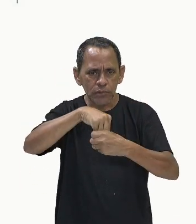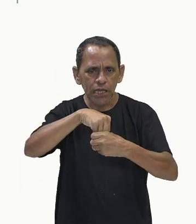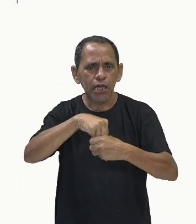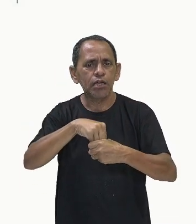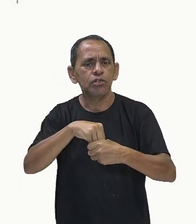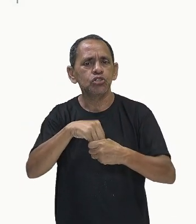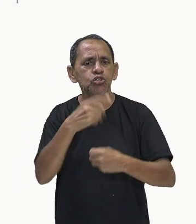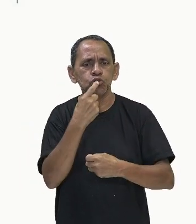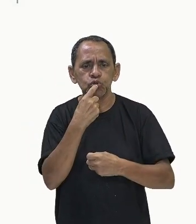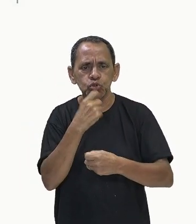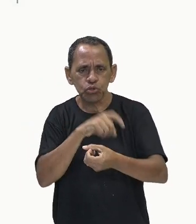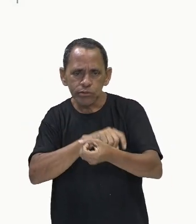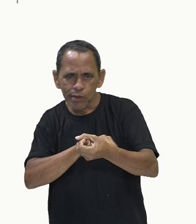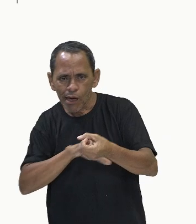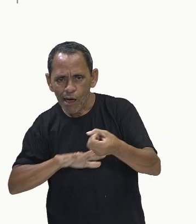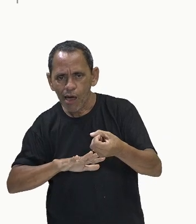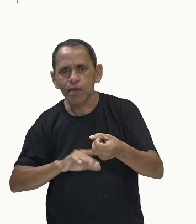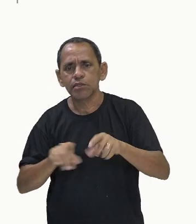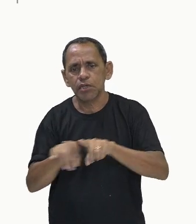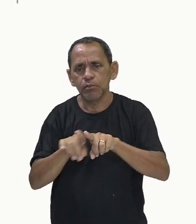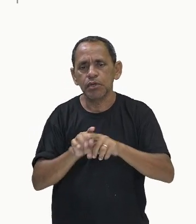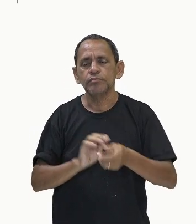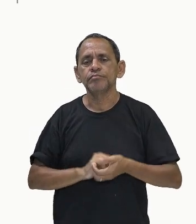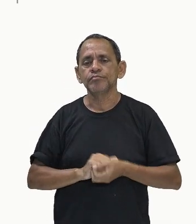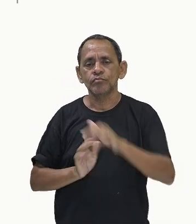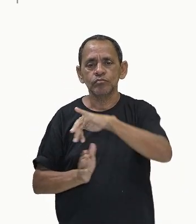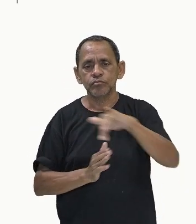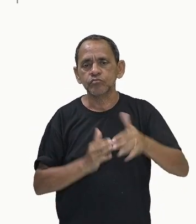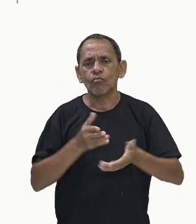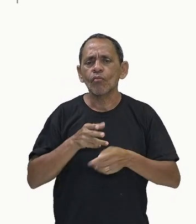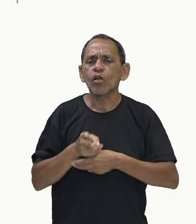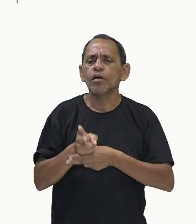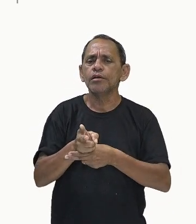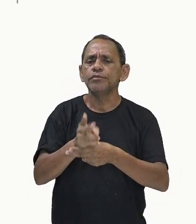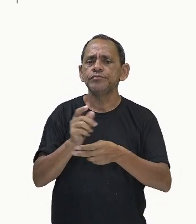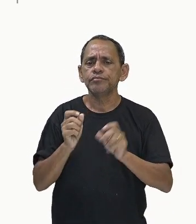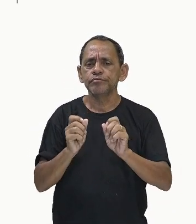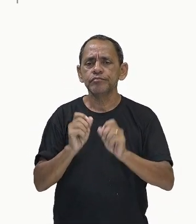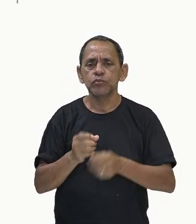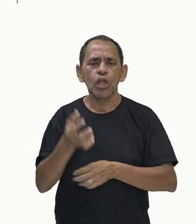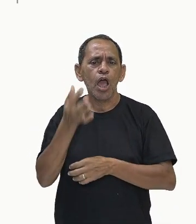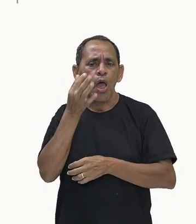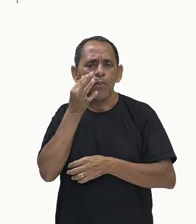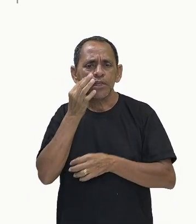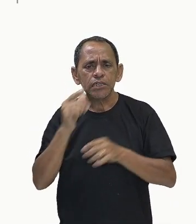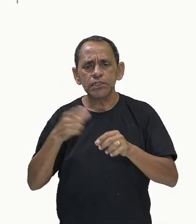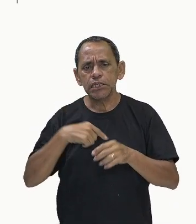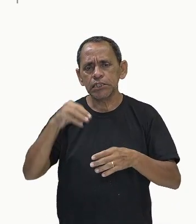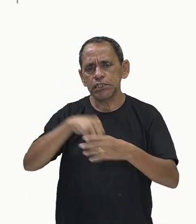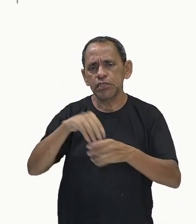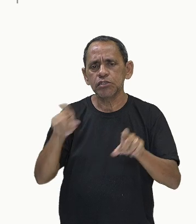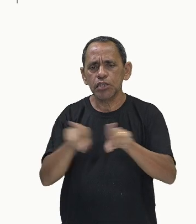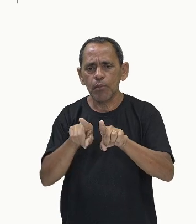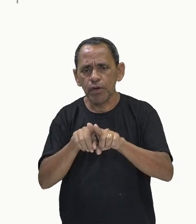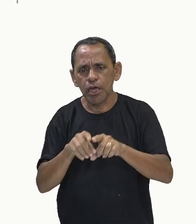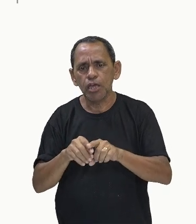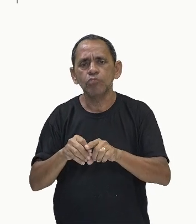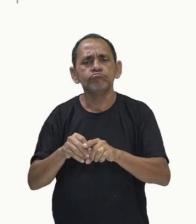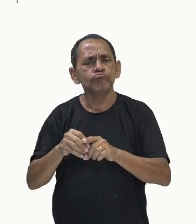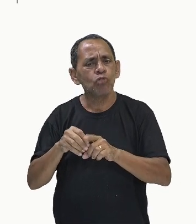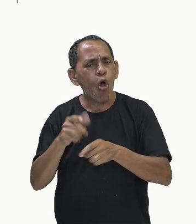Para darmos continuidade, nós temos aí a presença também de outro órgão, é um componente